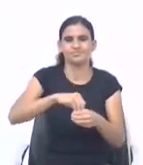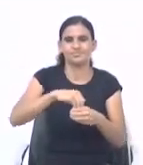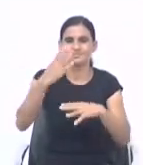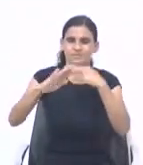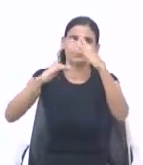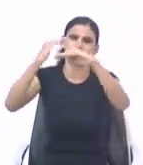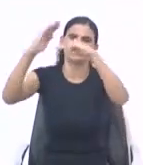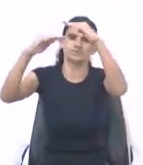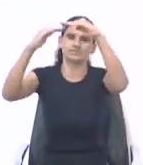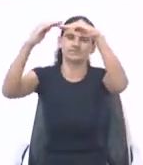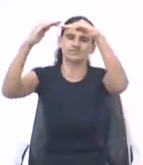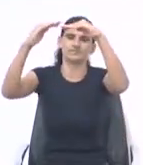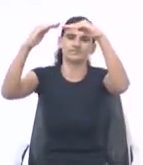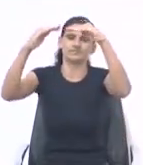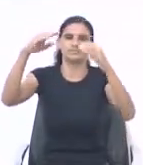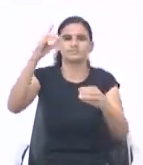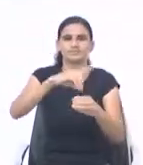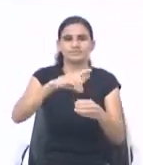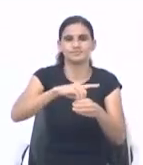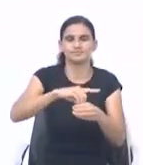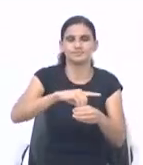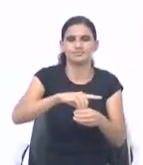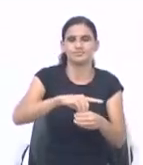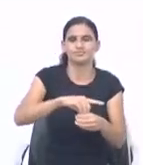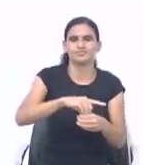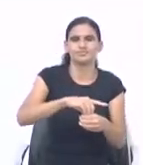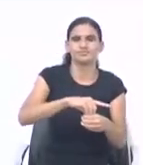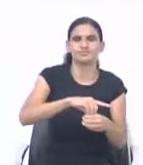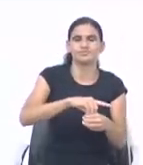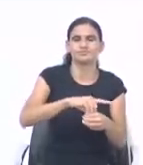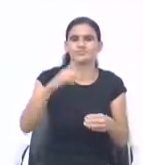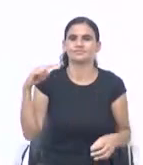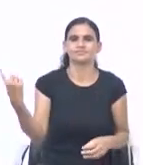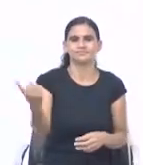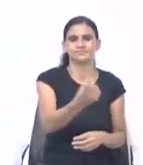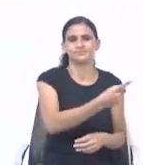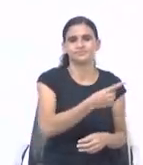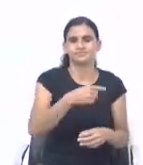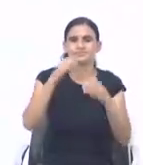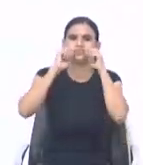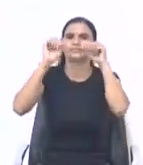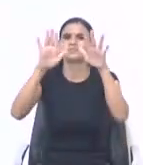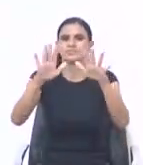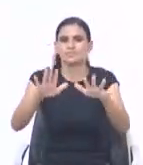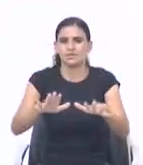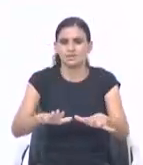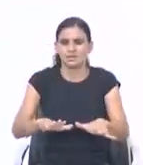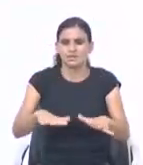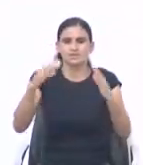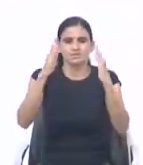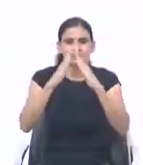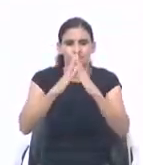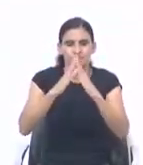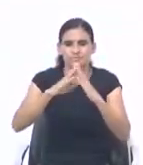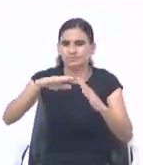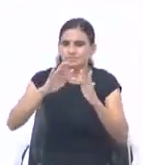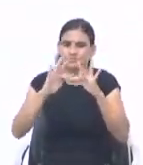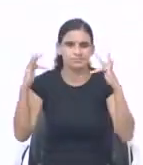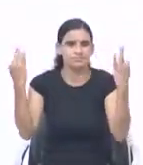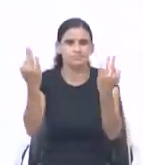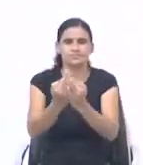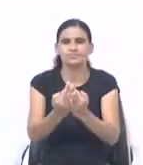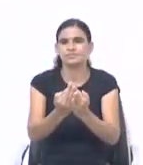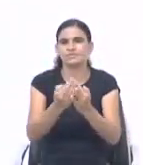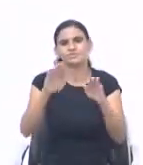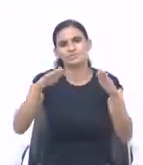prosperarmos. E o dízimo. E o dízimo faz nós. Ficarmos. Cercado. E a bênção de Deus. Repouso sobre a nossa casa. Sobre a nossa família. Sobre a nossa